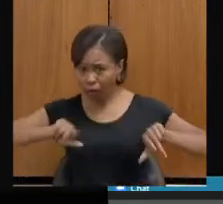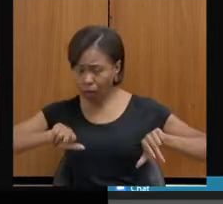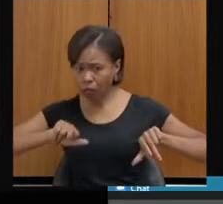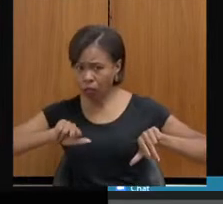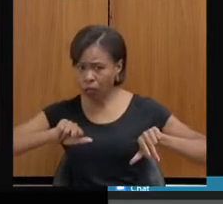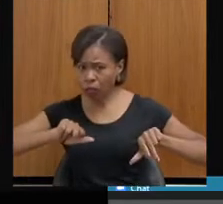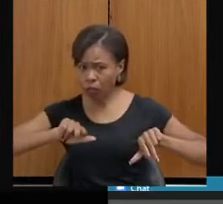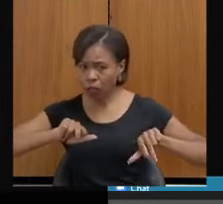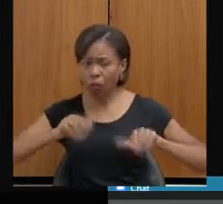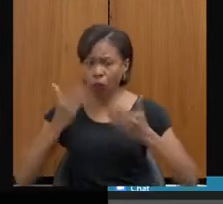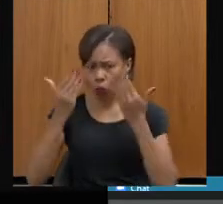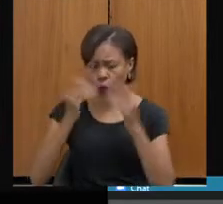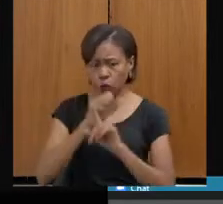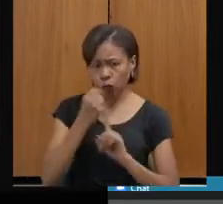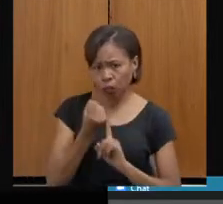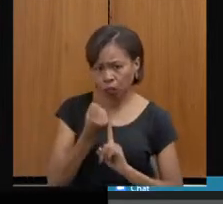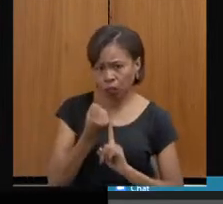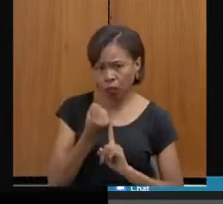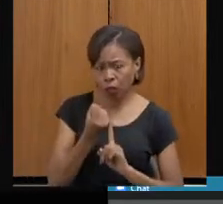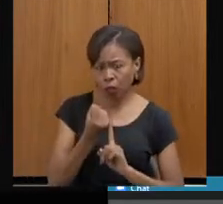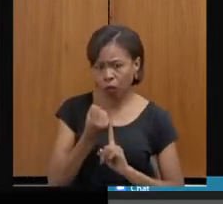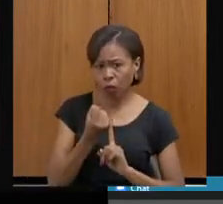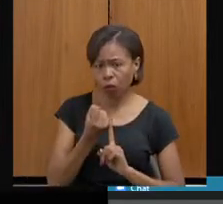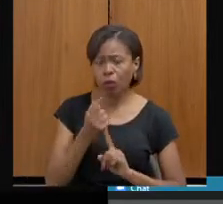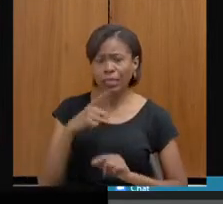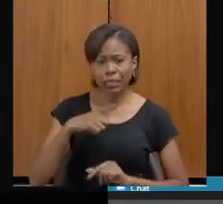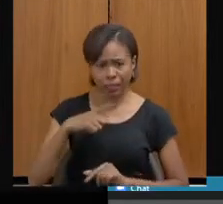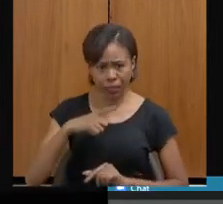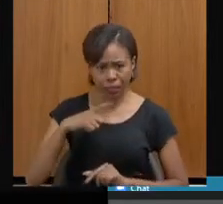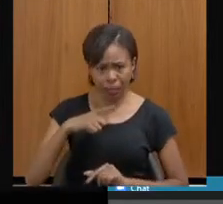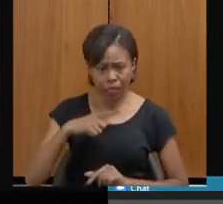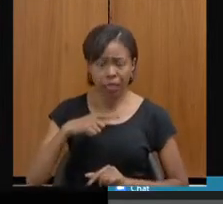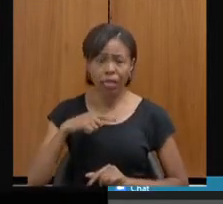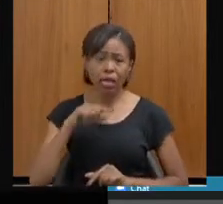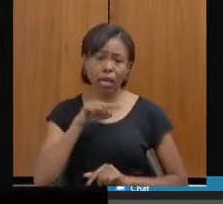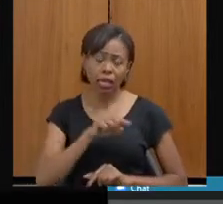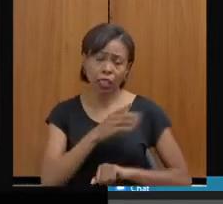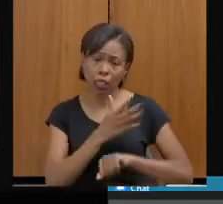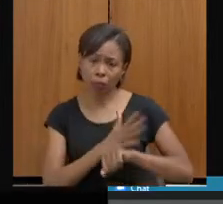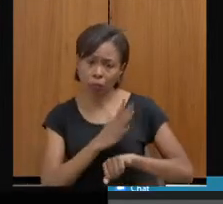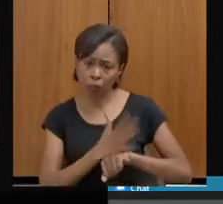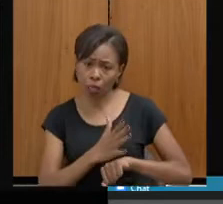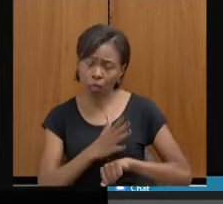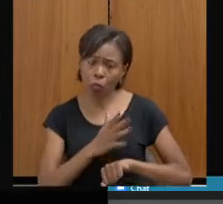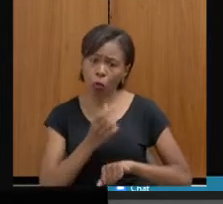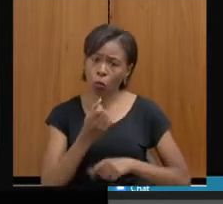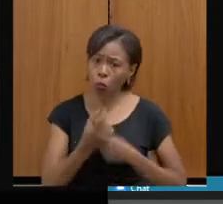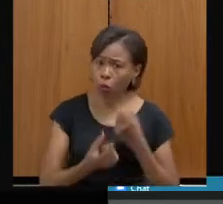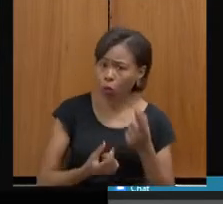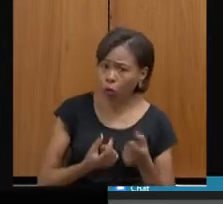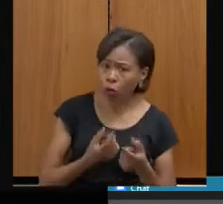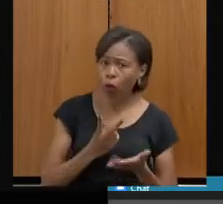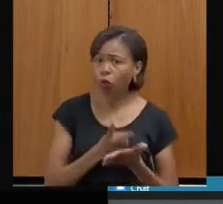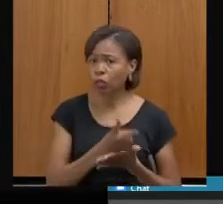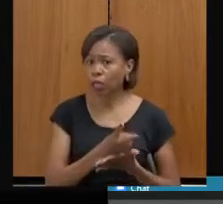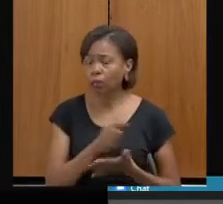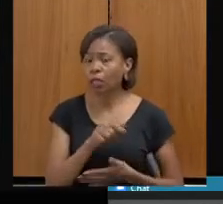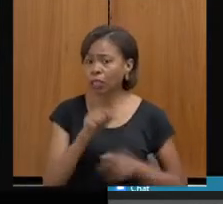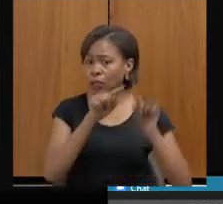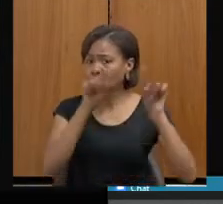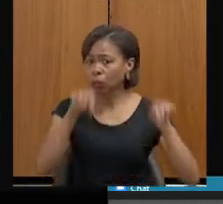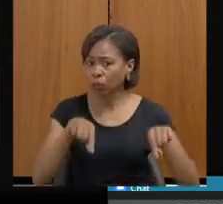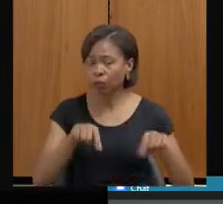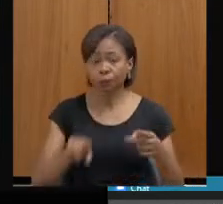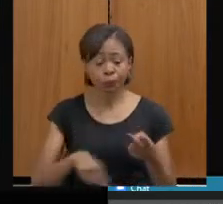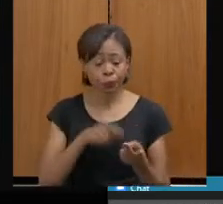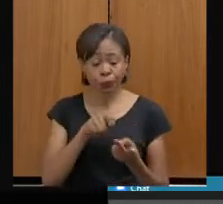há uma capacitação periódica ou esporádica desses servidores. Esse é o eixo de recursos humanos. Um segundo eixo é o eixo